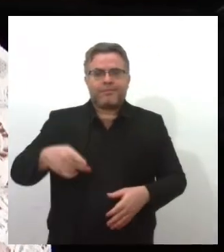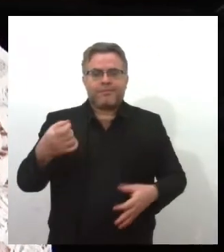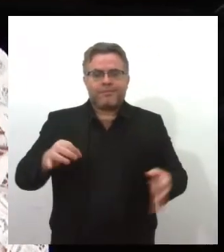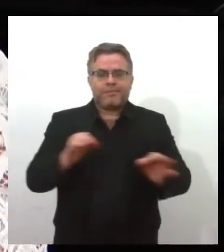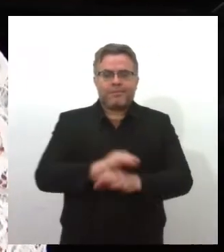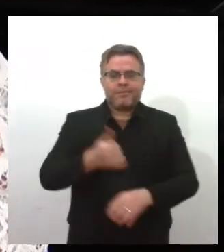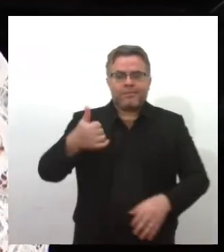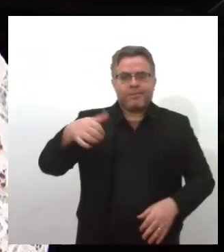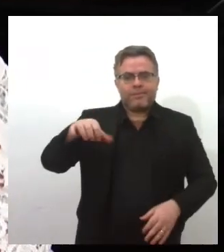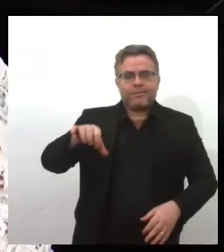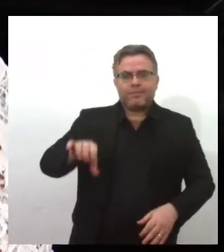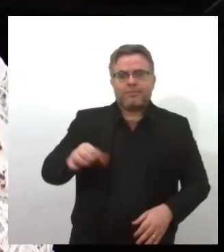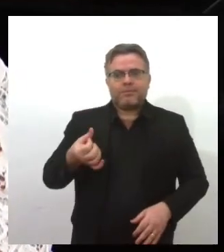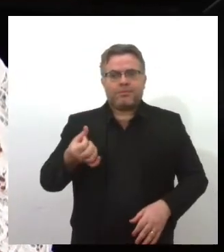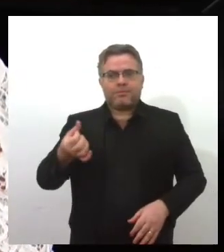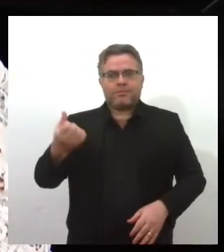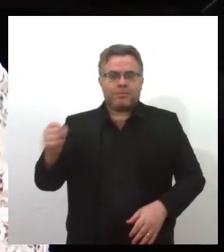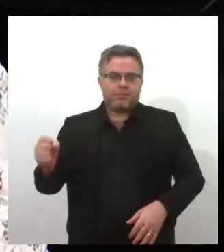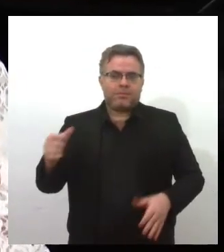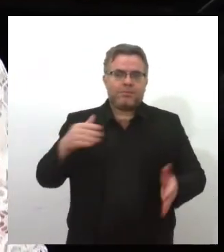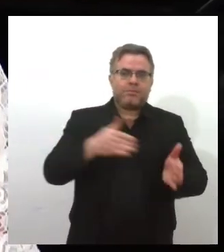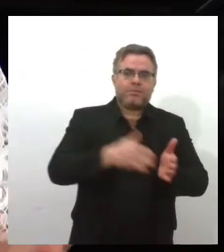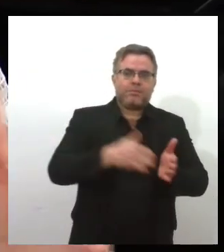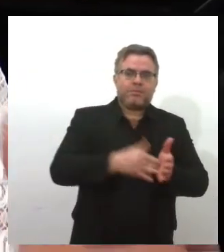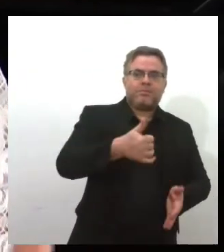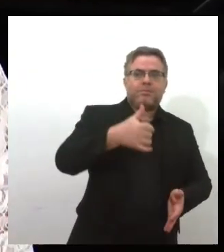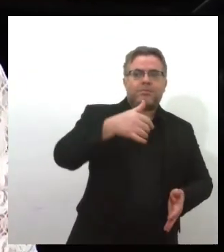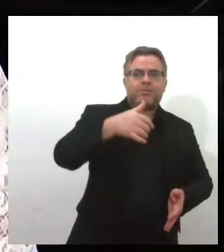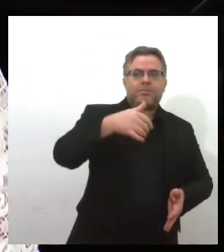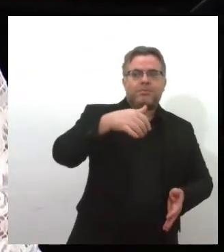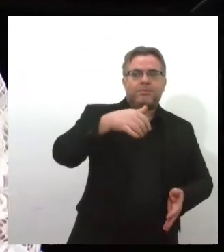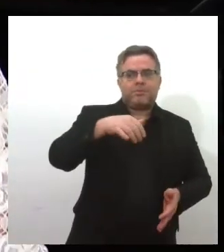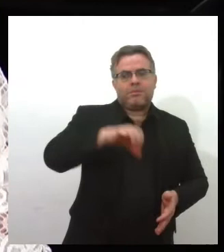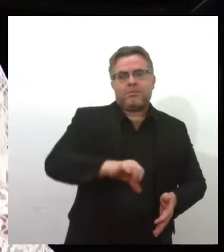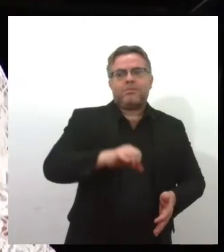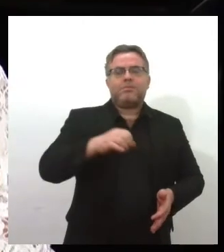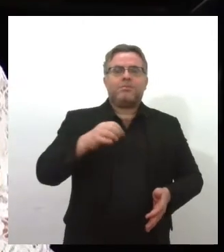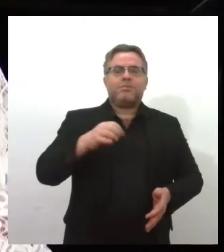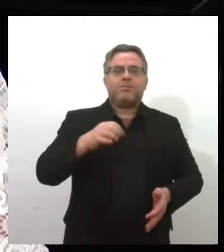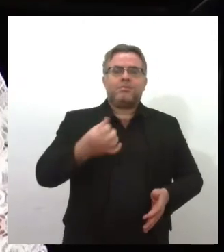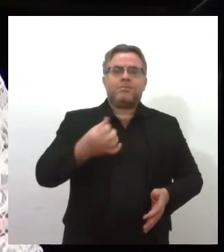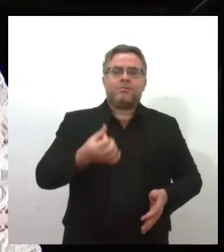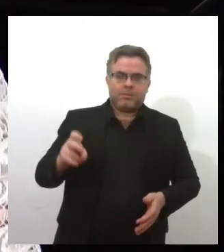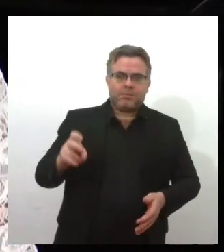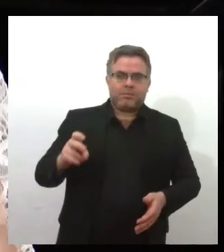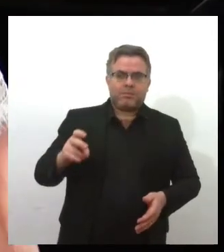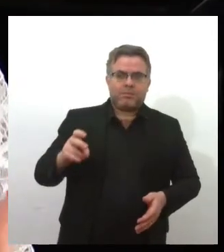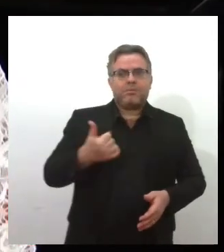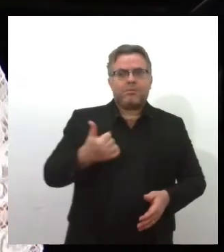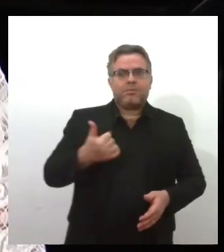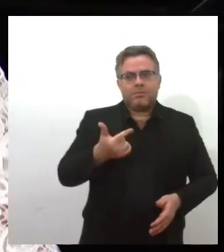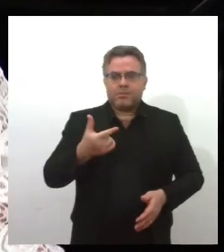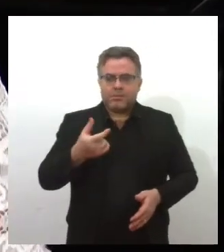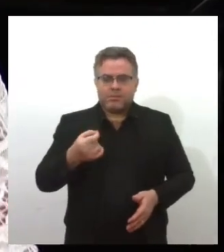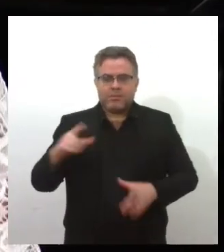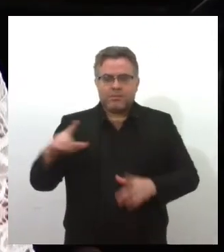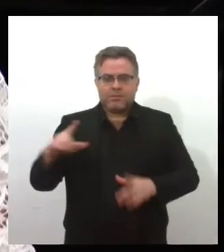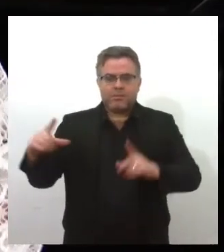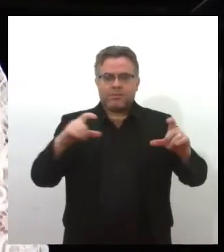1868 e 1968. Então nós catalogamos 120 imagens que foram